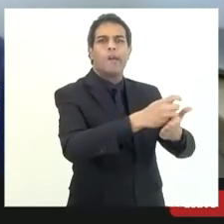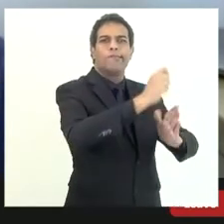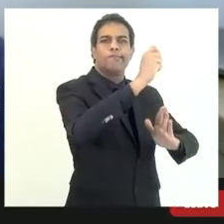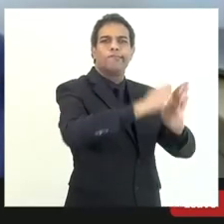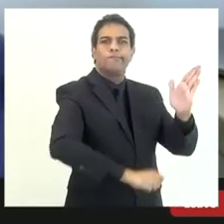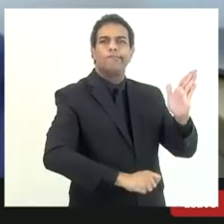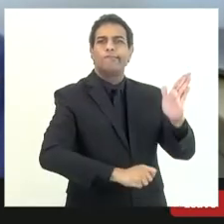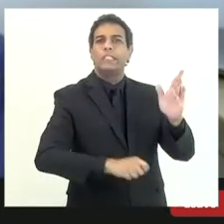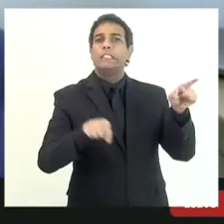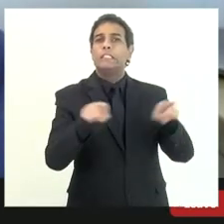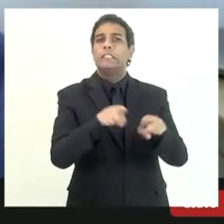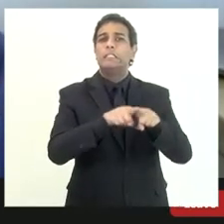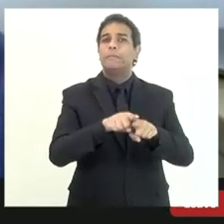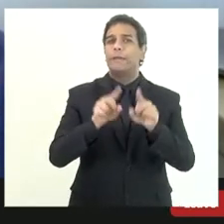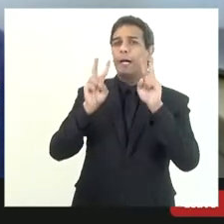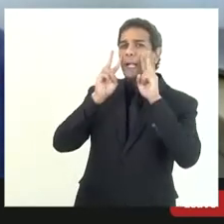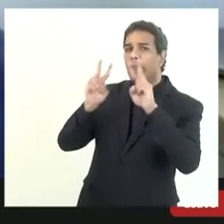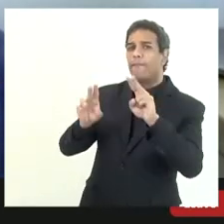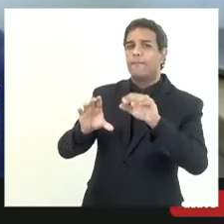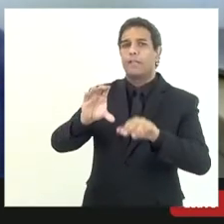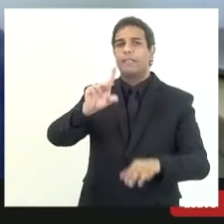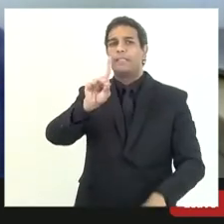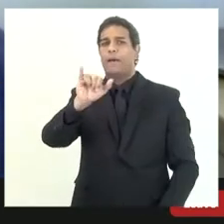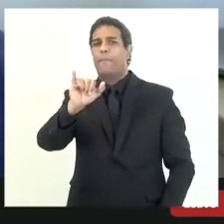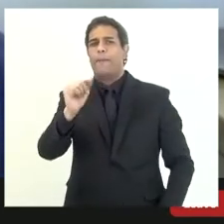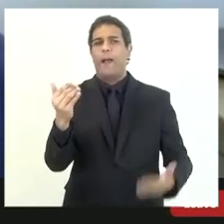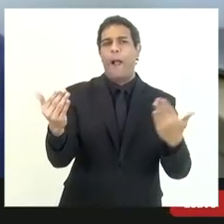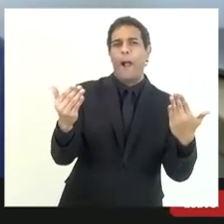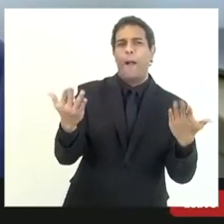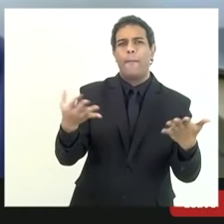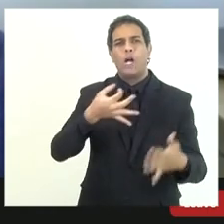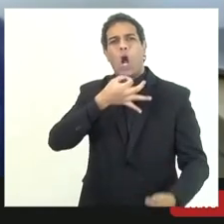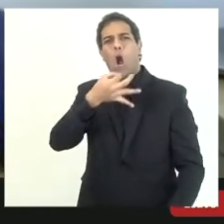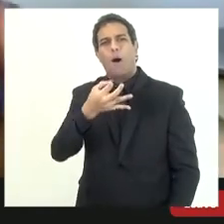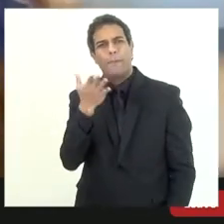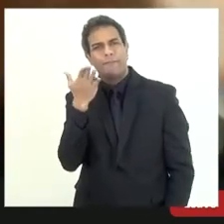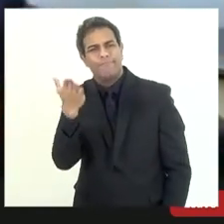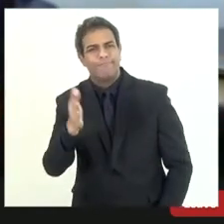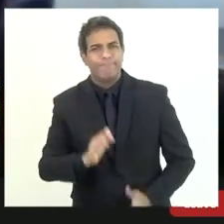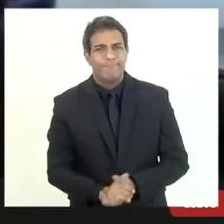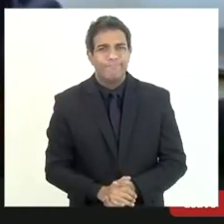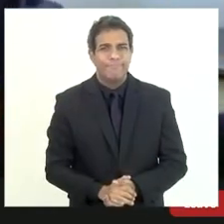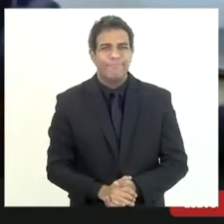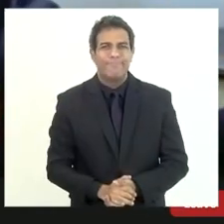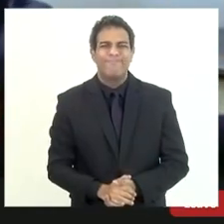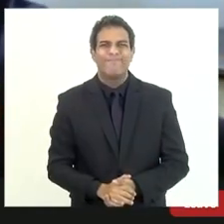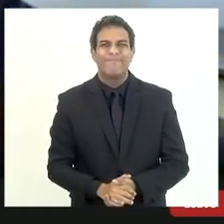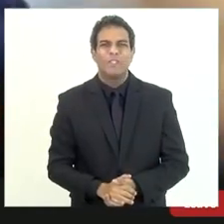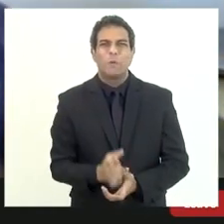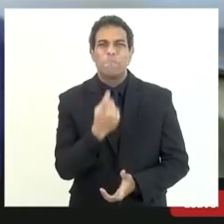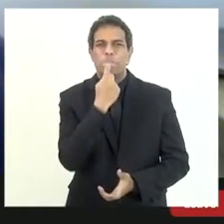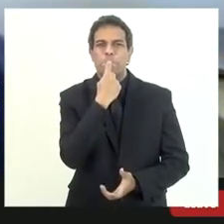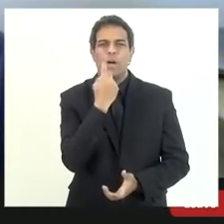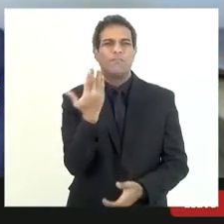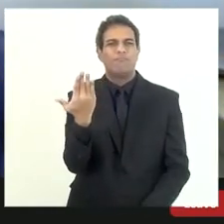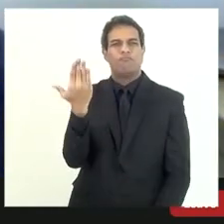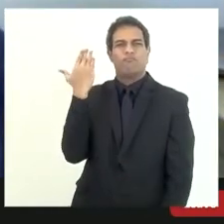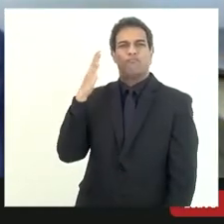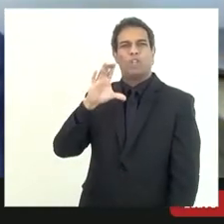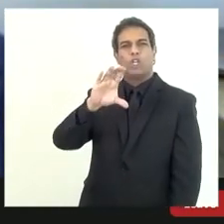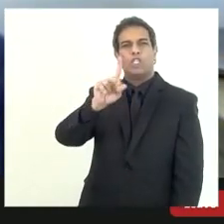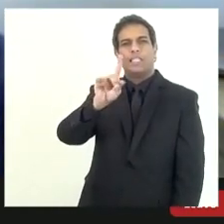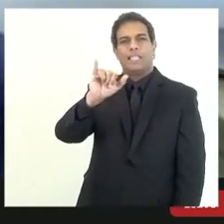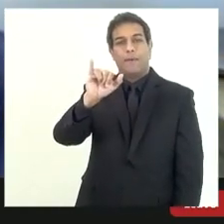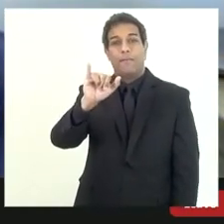na na CPI só comentar com o senhor e numa outra CPI que já fiz eu